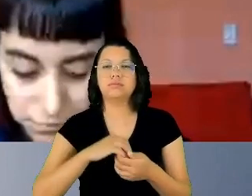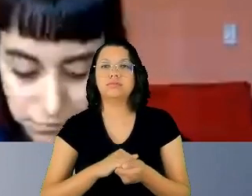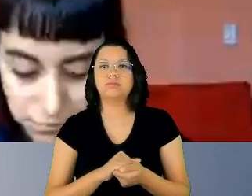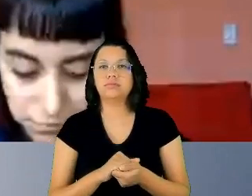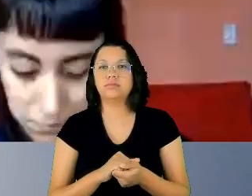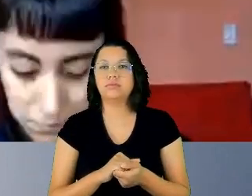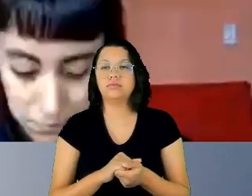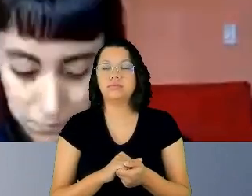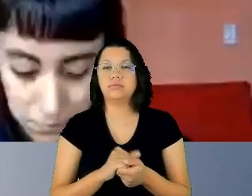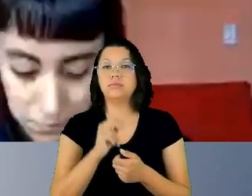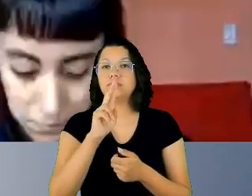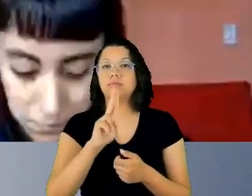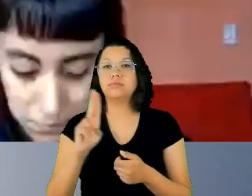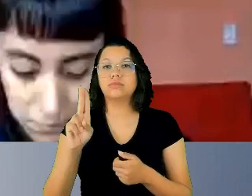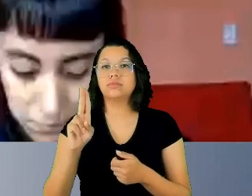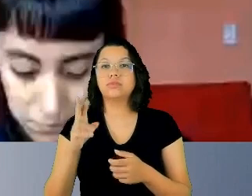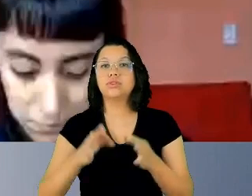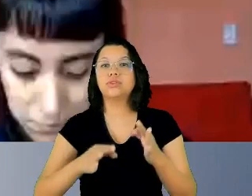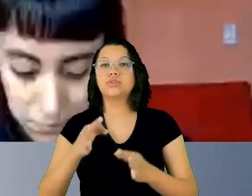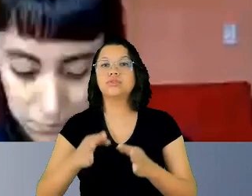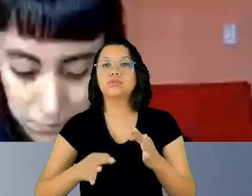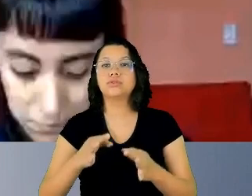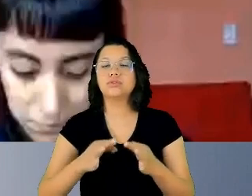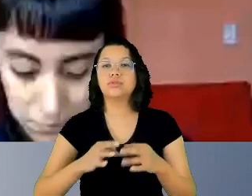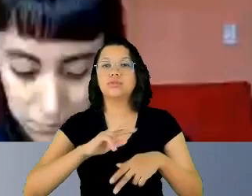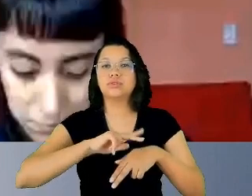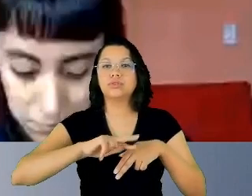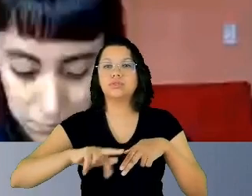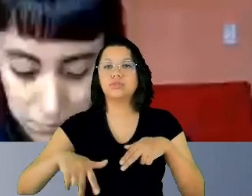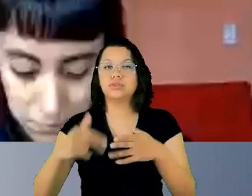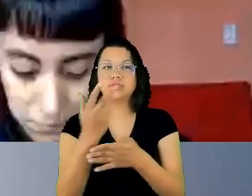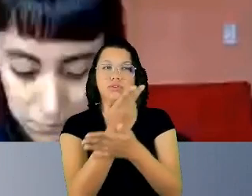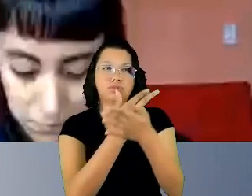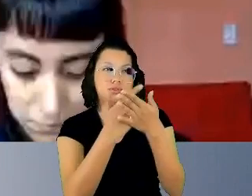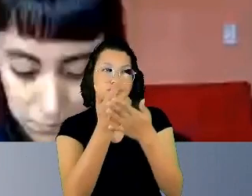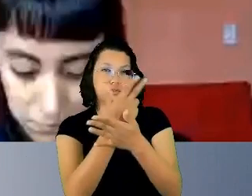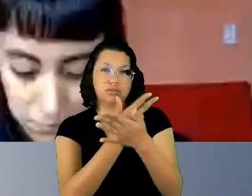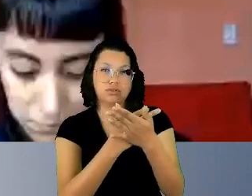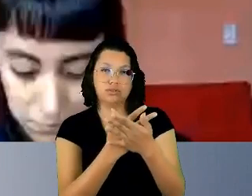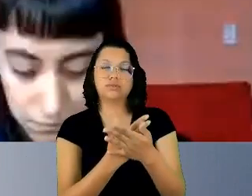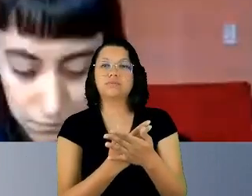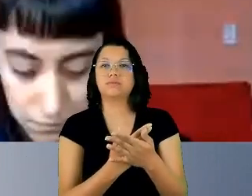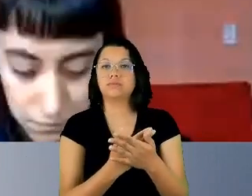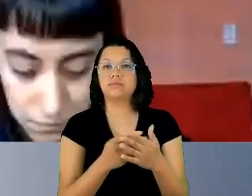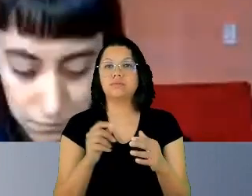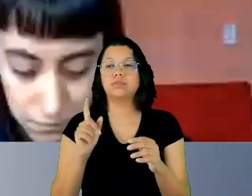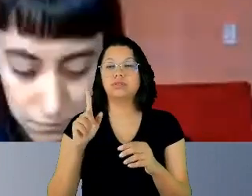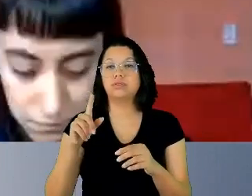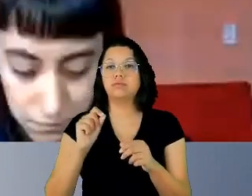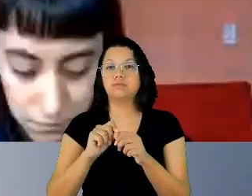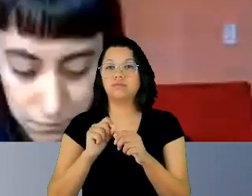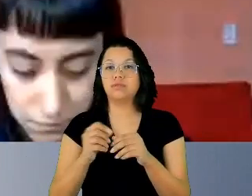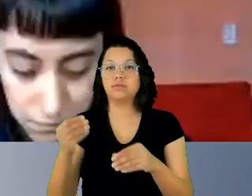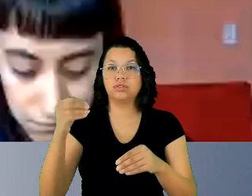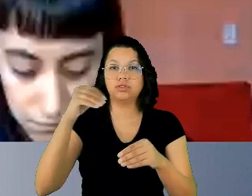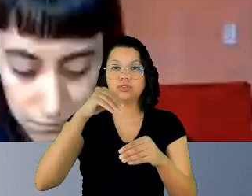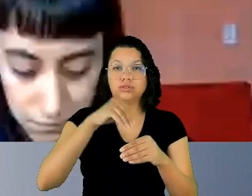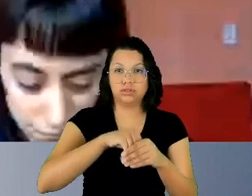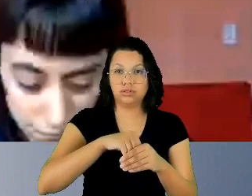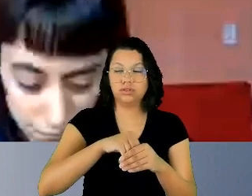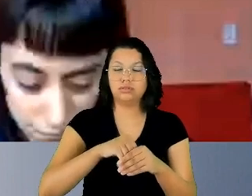nome o Justiça Gênero e Arte, no qual se inseriu uma série de ações